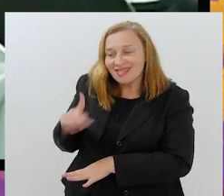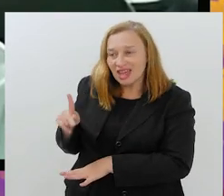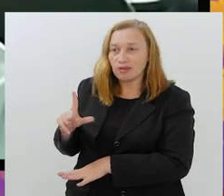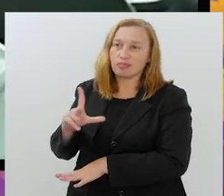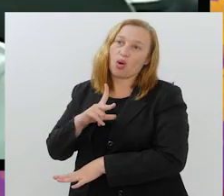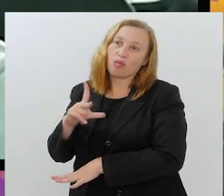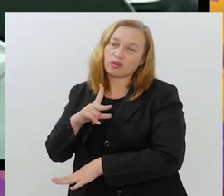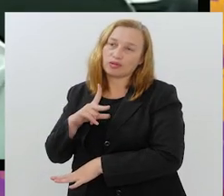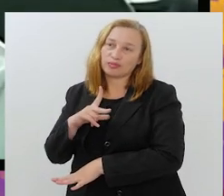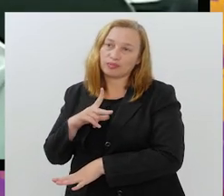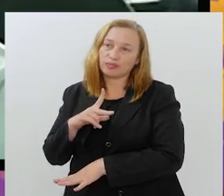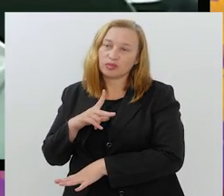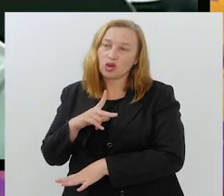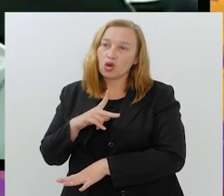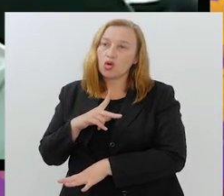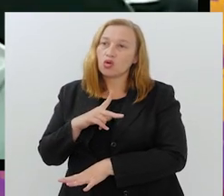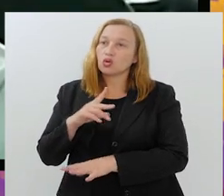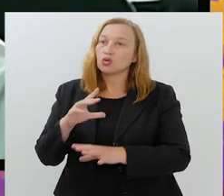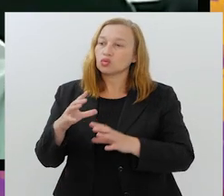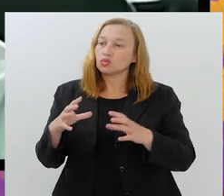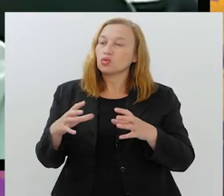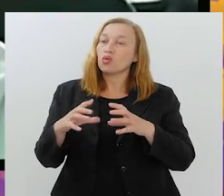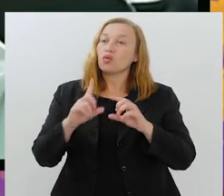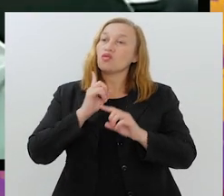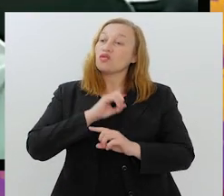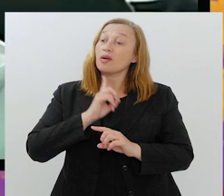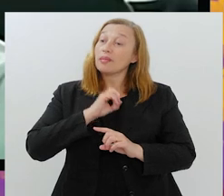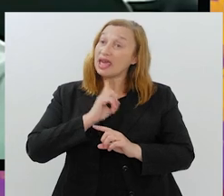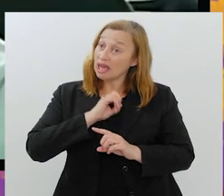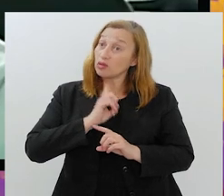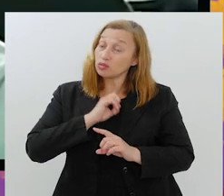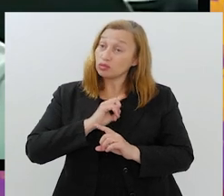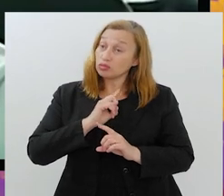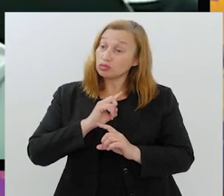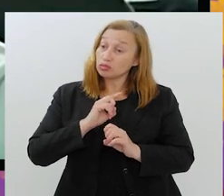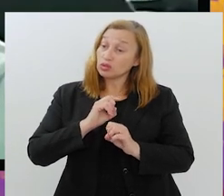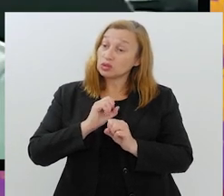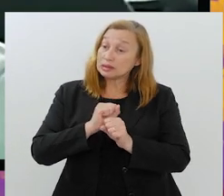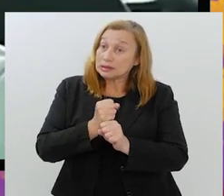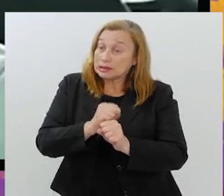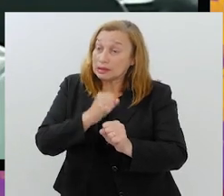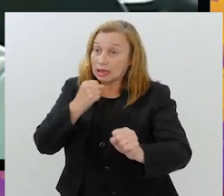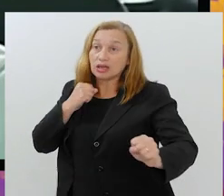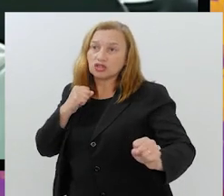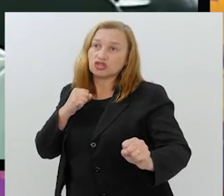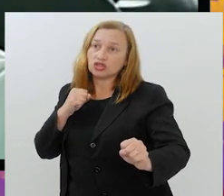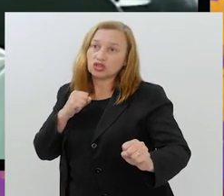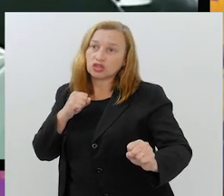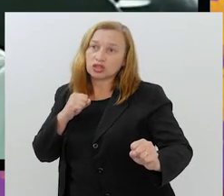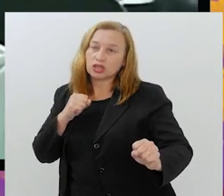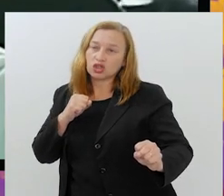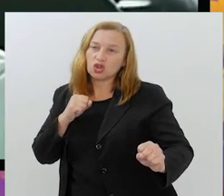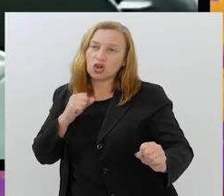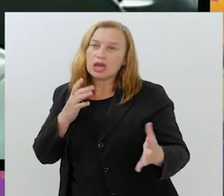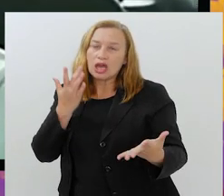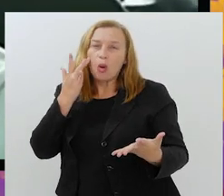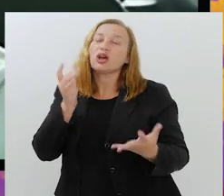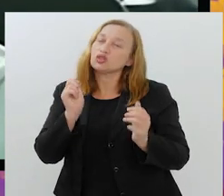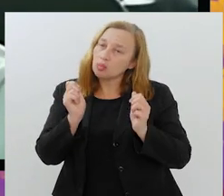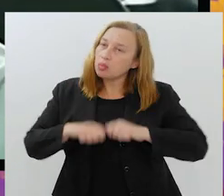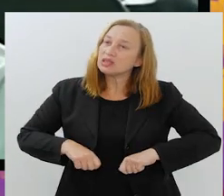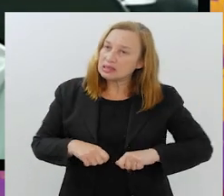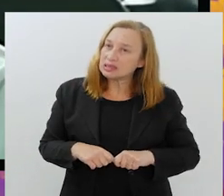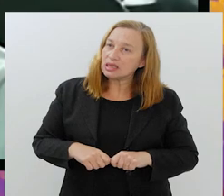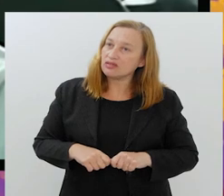ele mesmo. O clube com o tamanho do Flamengo, nós não temos isso metrificado em números absolutos, mas eu acho